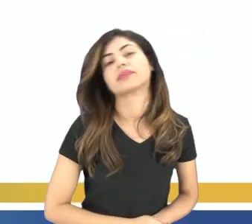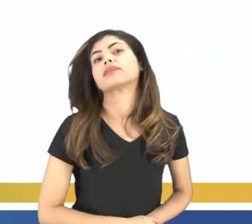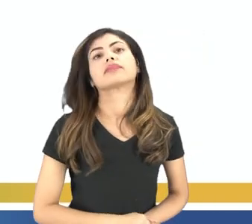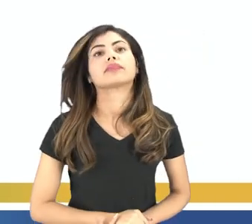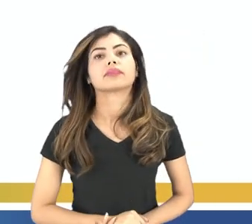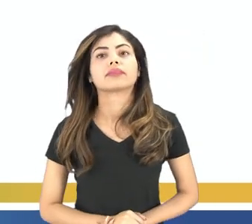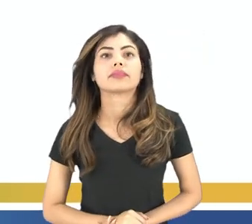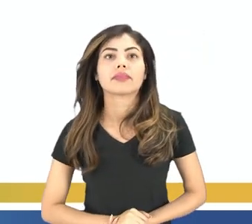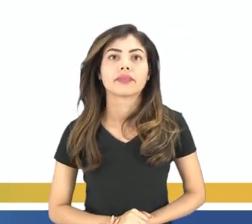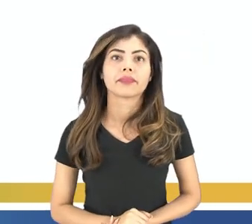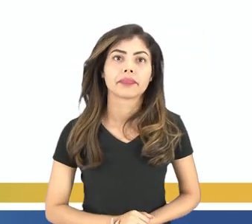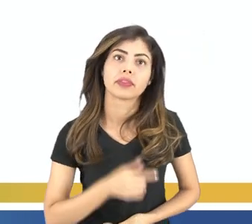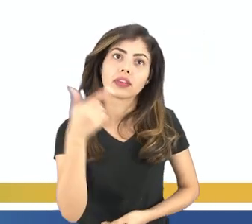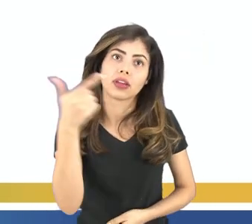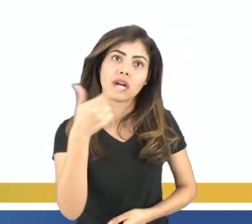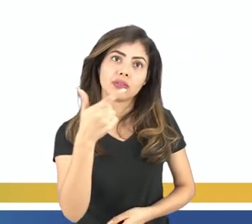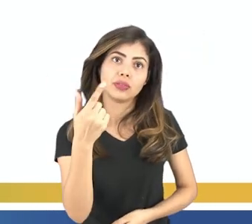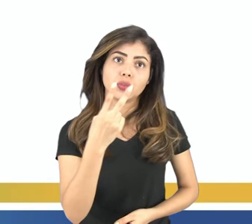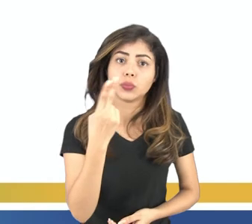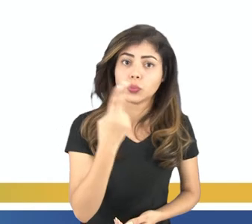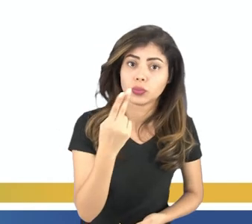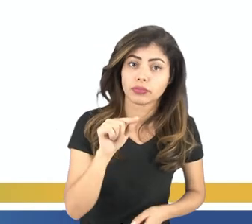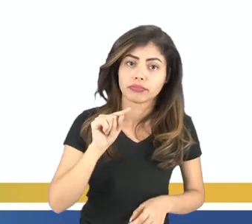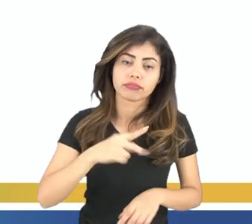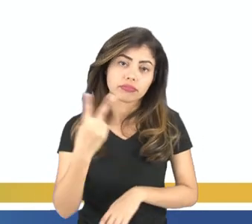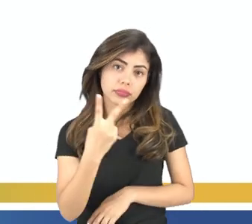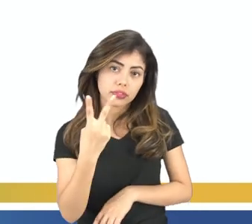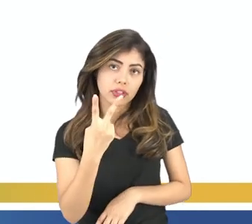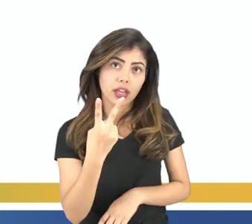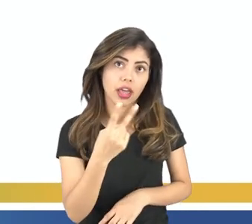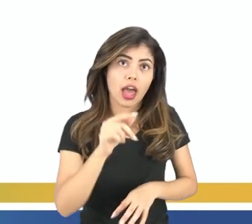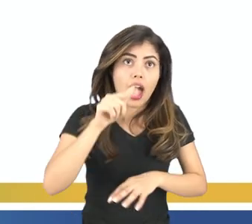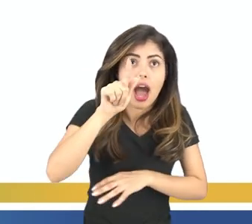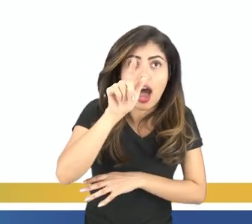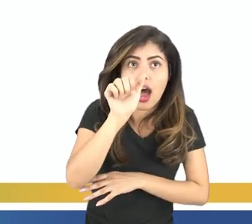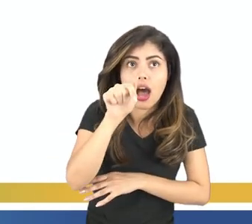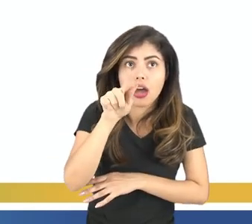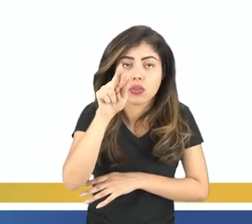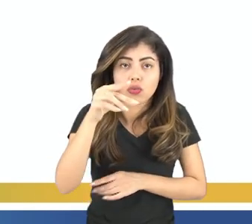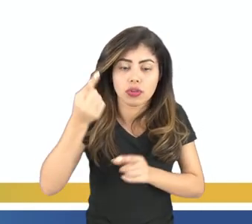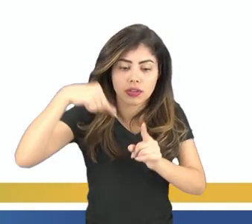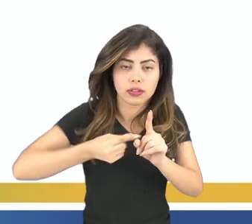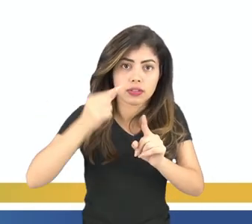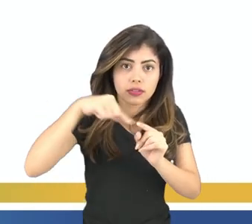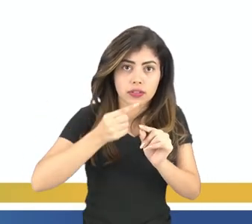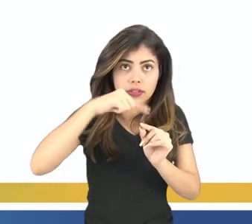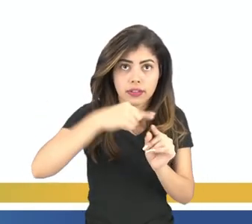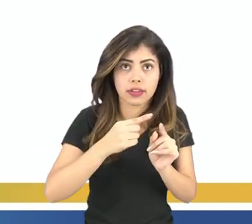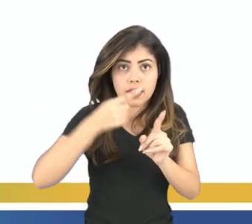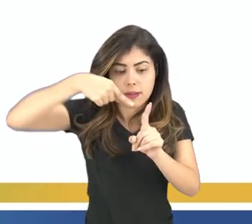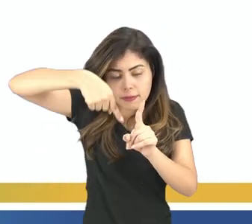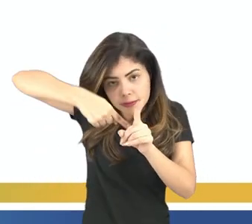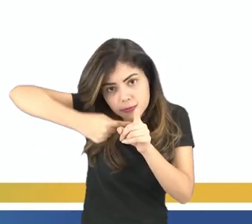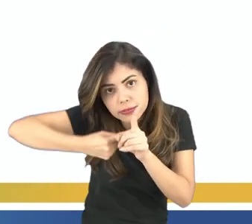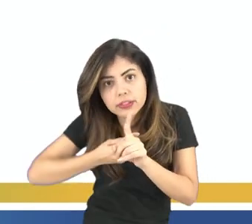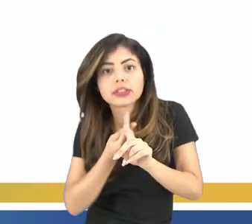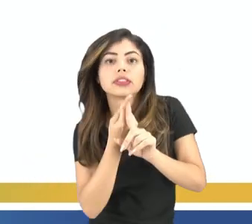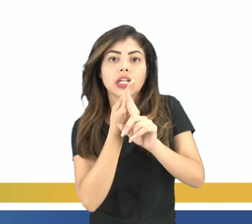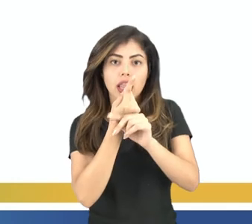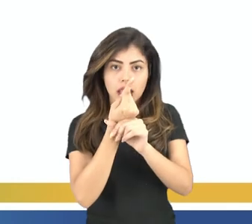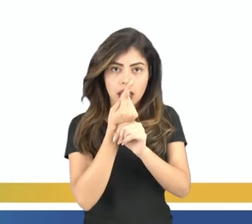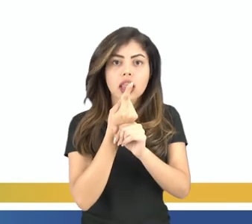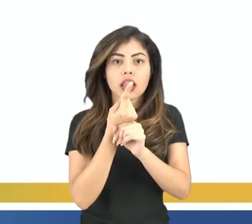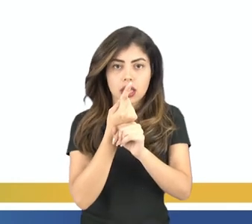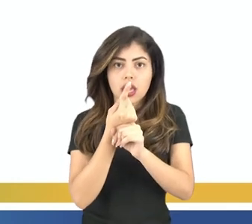ponto, magnetizou a agulha, você vai inserir ela na cortiça. Ou seja, você vai estar enfiando a agulha na